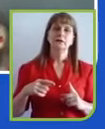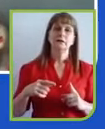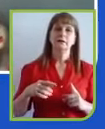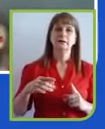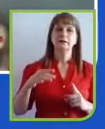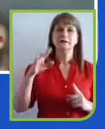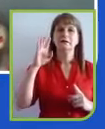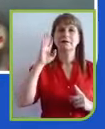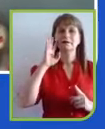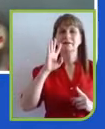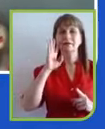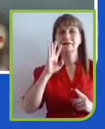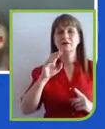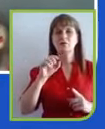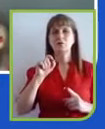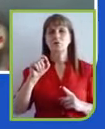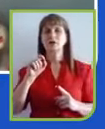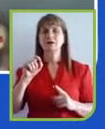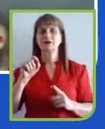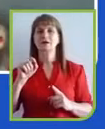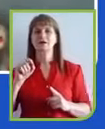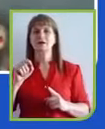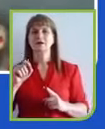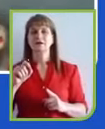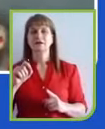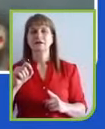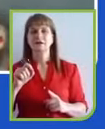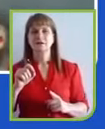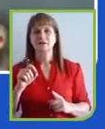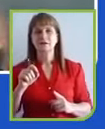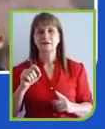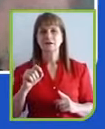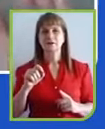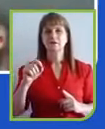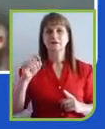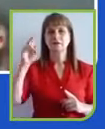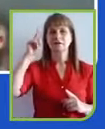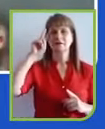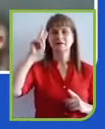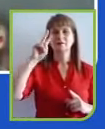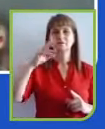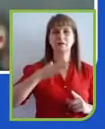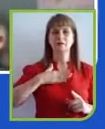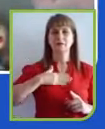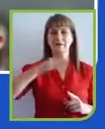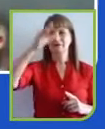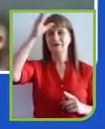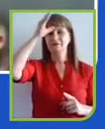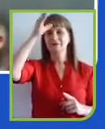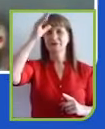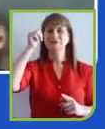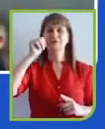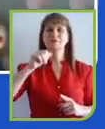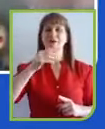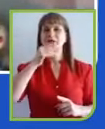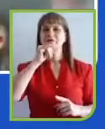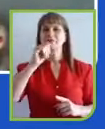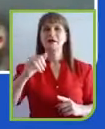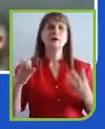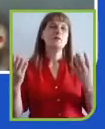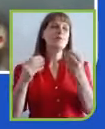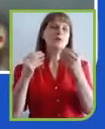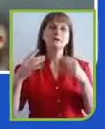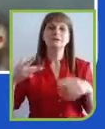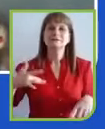O tom está lembrando uma tia velha que eu tenho que sempre que eu vou lá ela diz assim, muita saúde, muita disposição